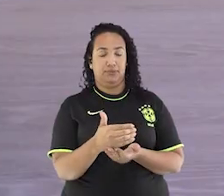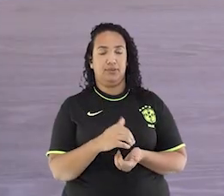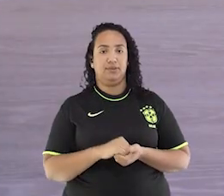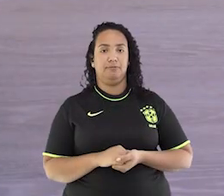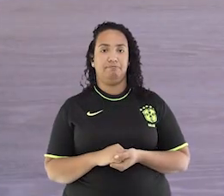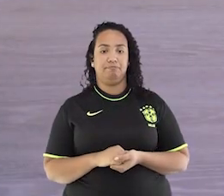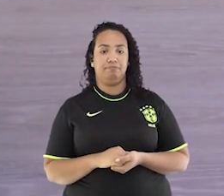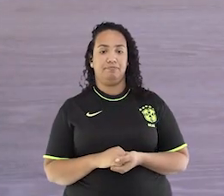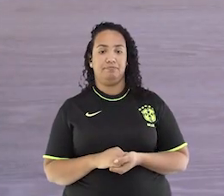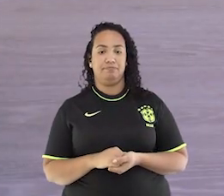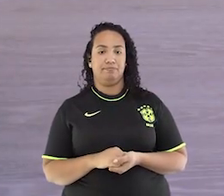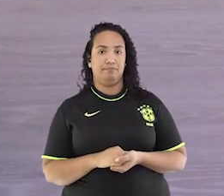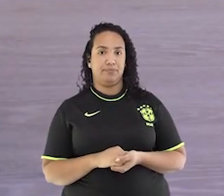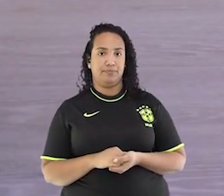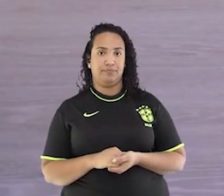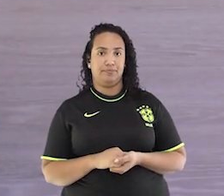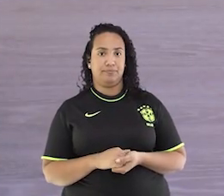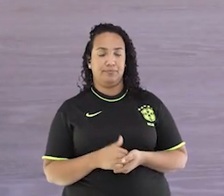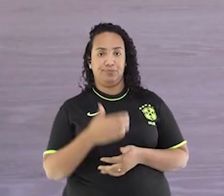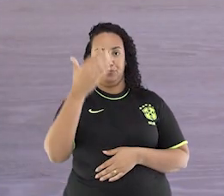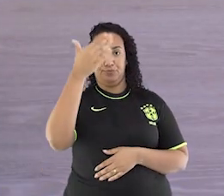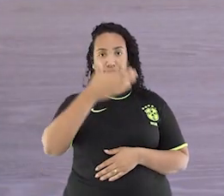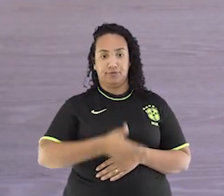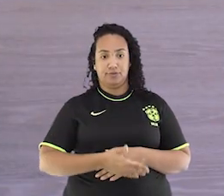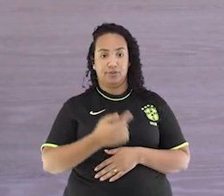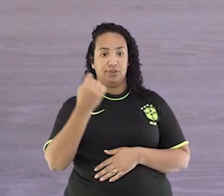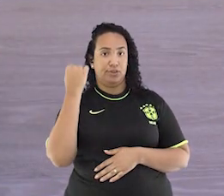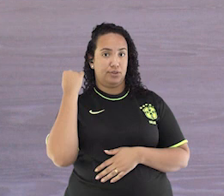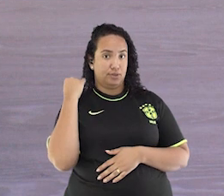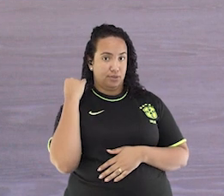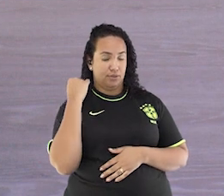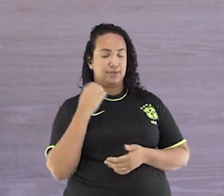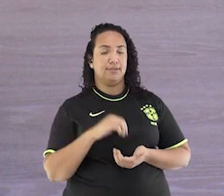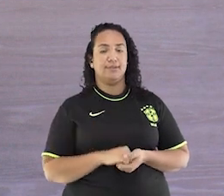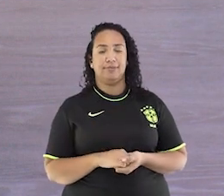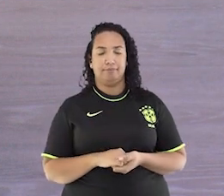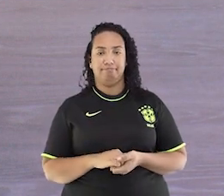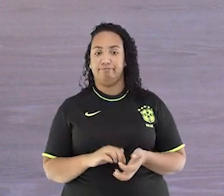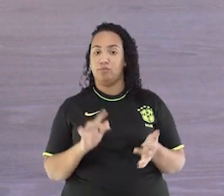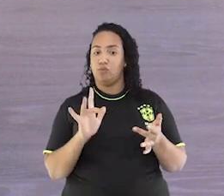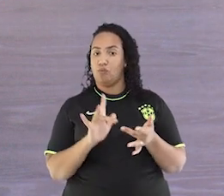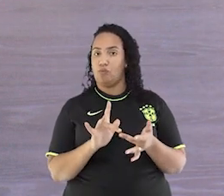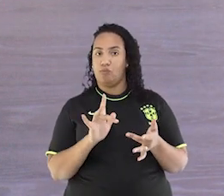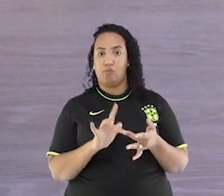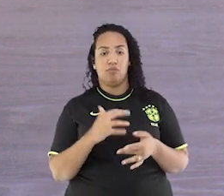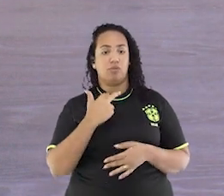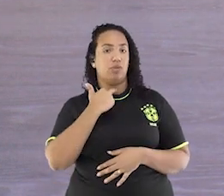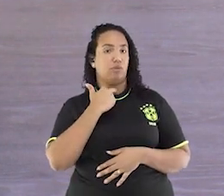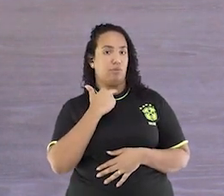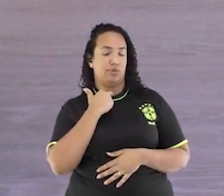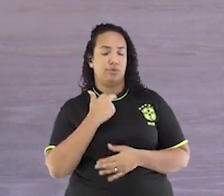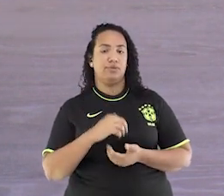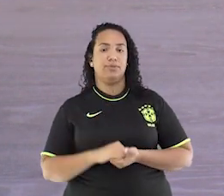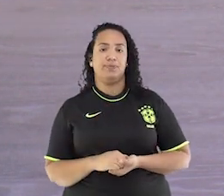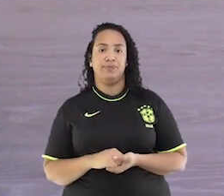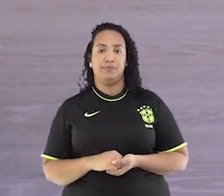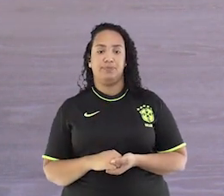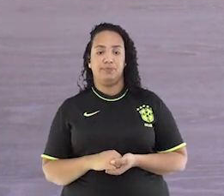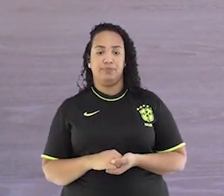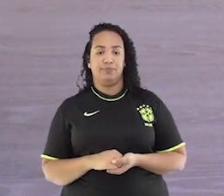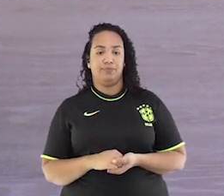Frente e costas. Frente Não encostar no cone. Manter. Beleza?